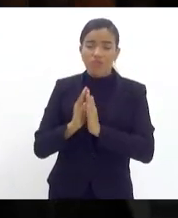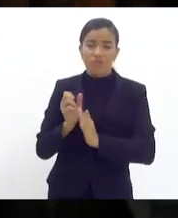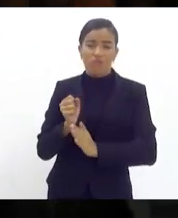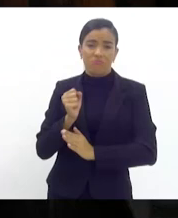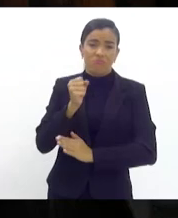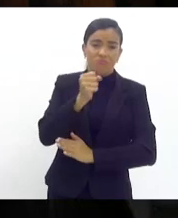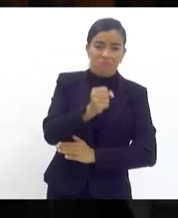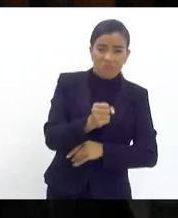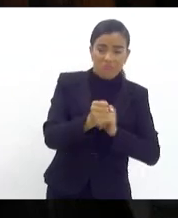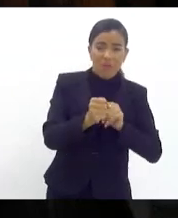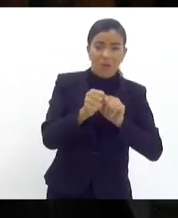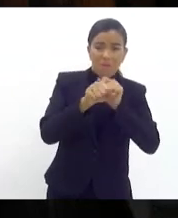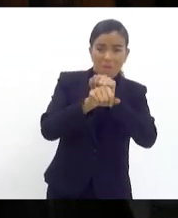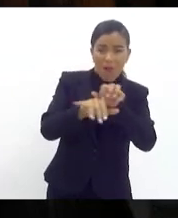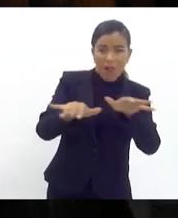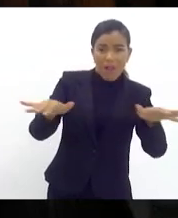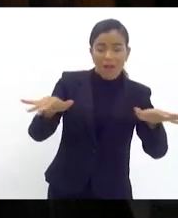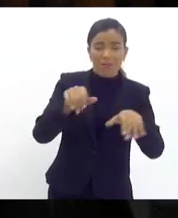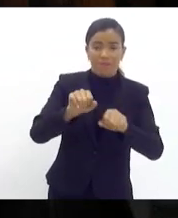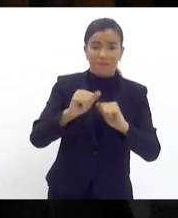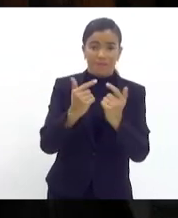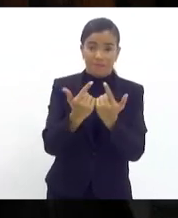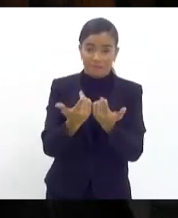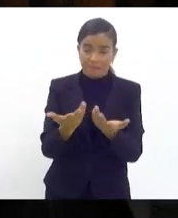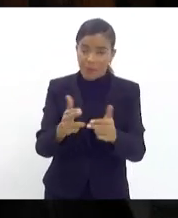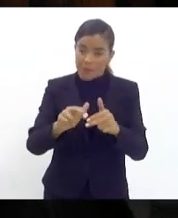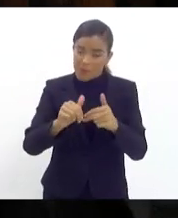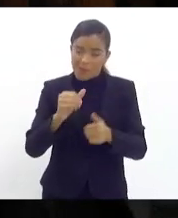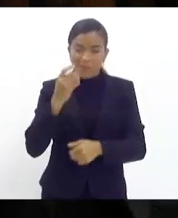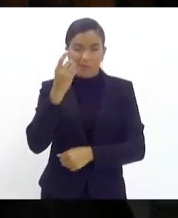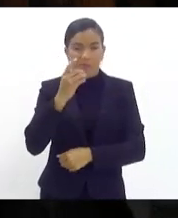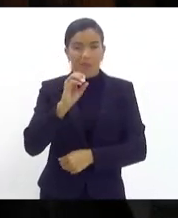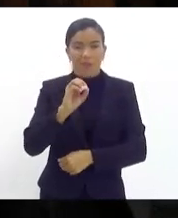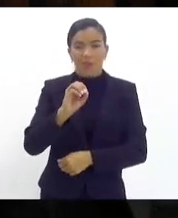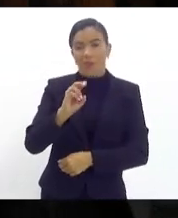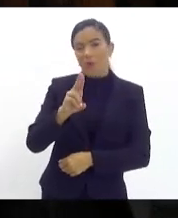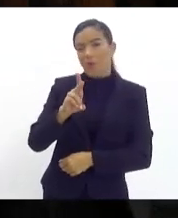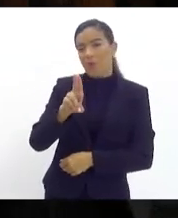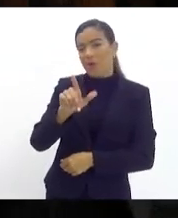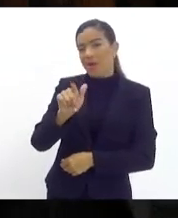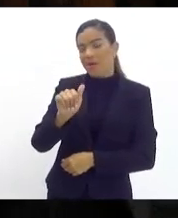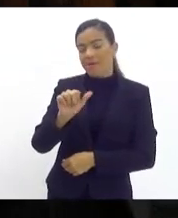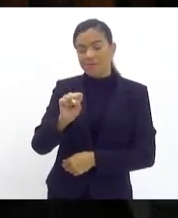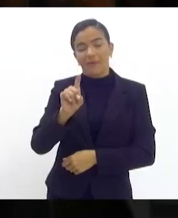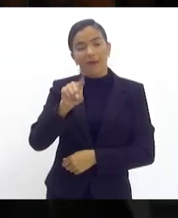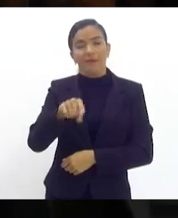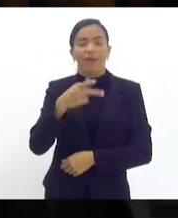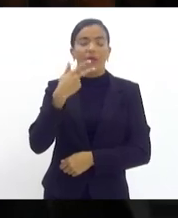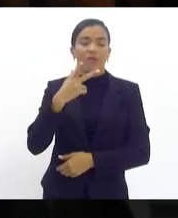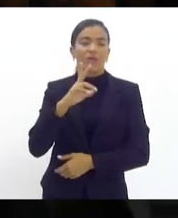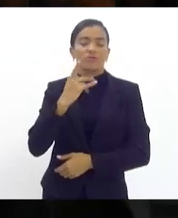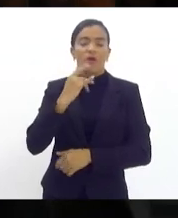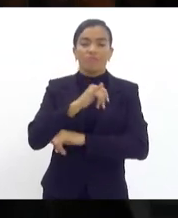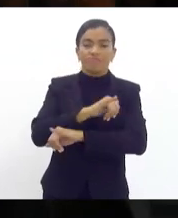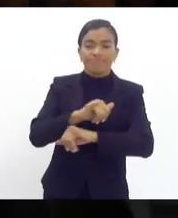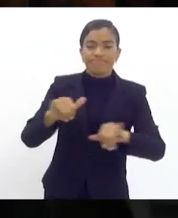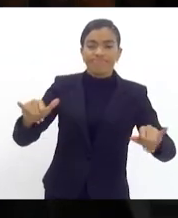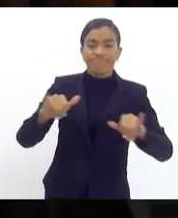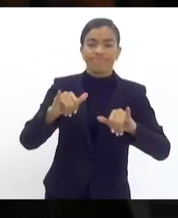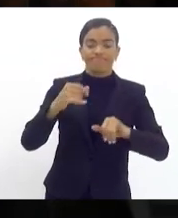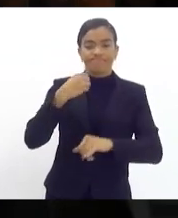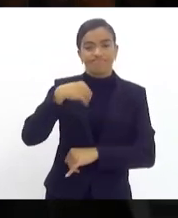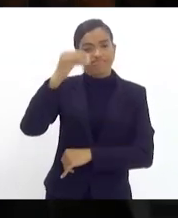registro então deputado Douglas obrigado aqui era o que eu tinha deixar registrado essa nossa